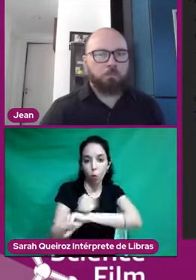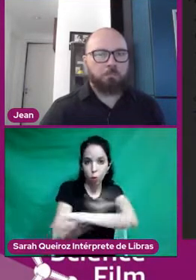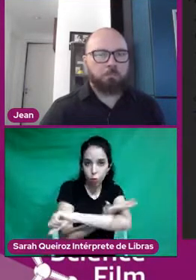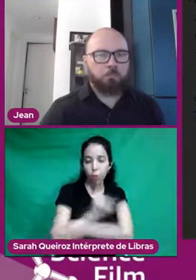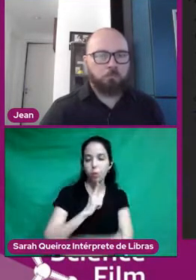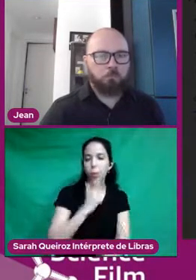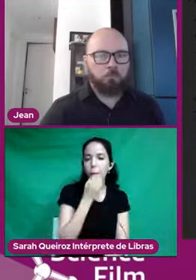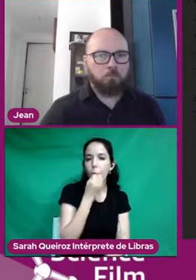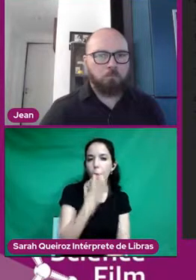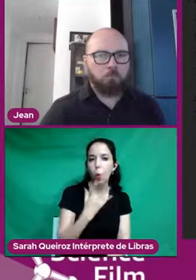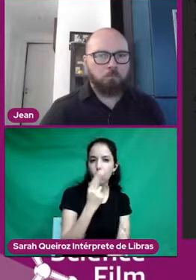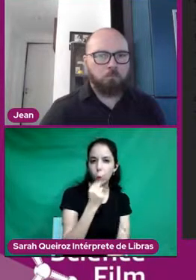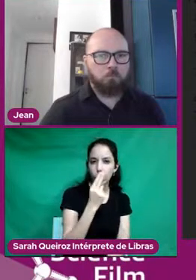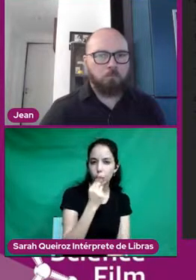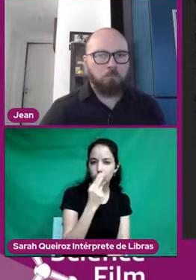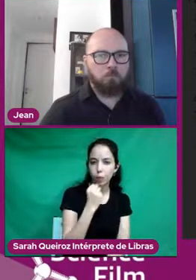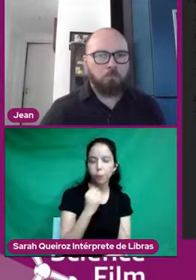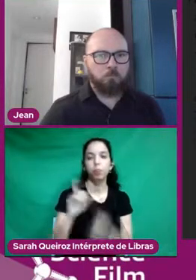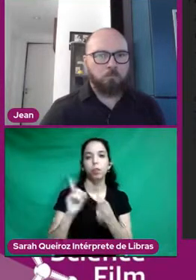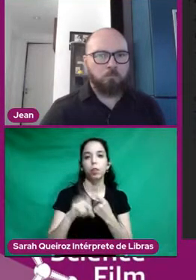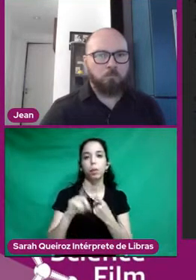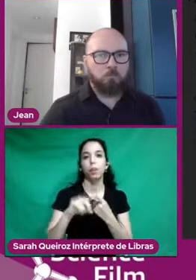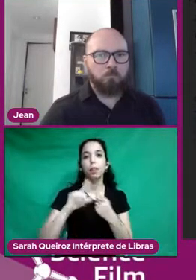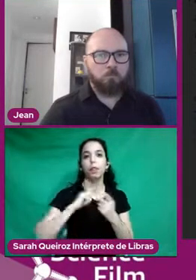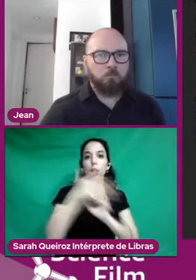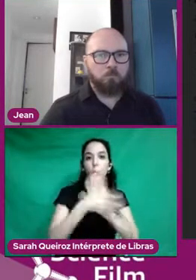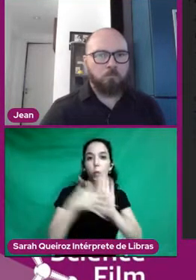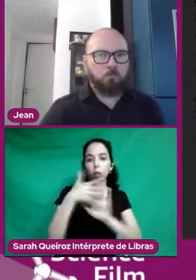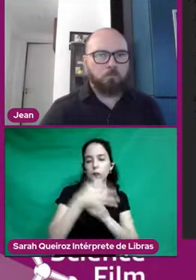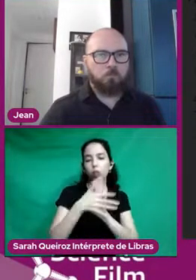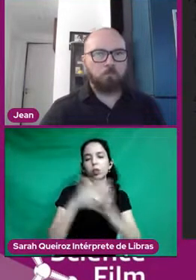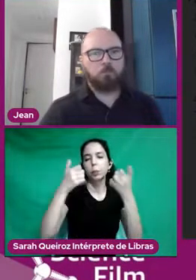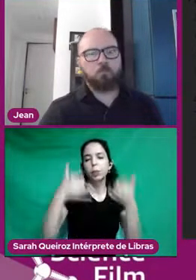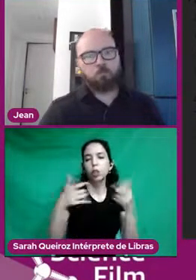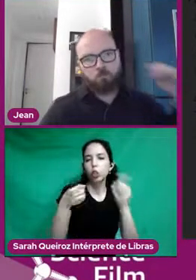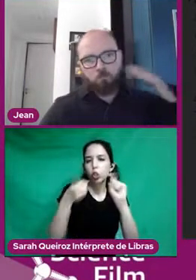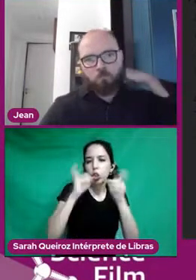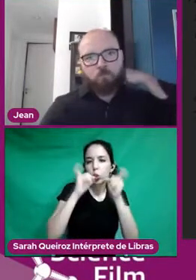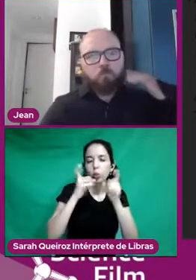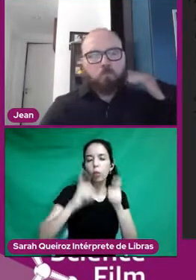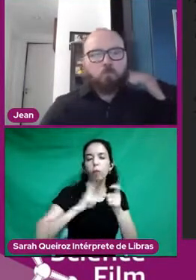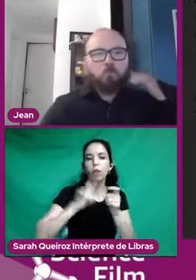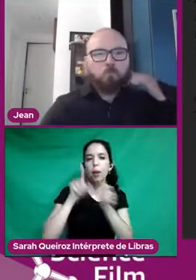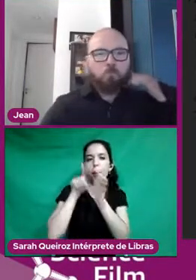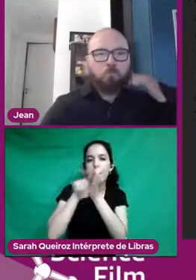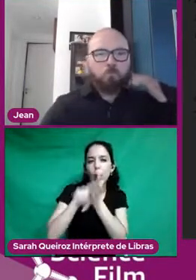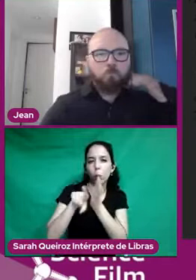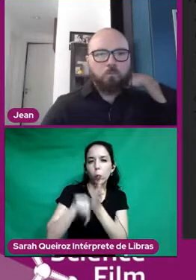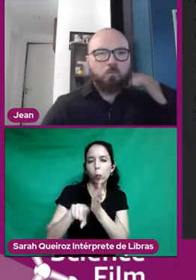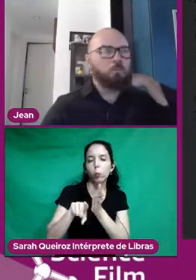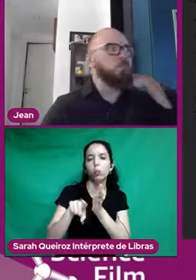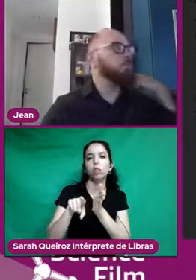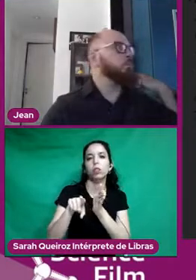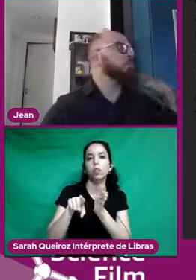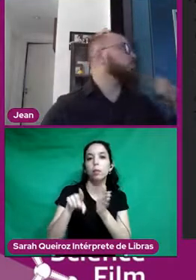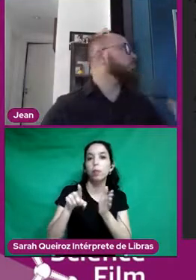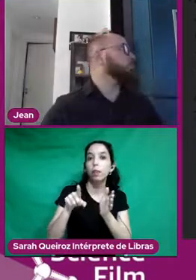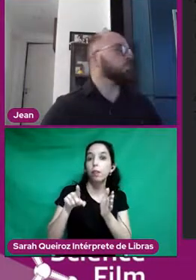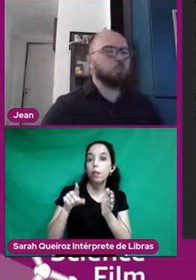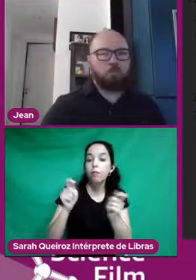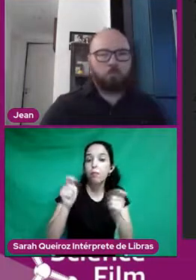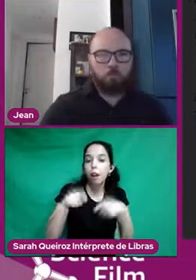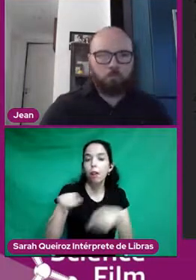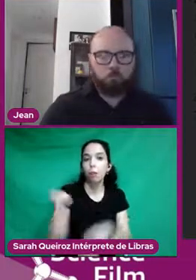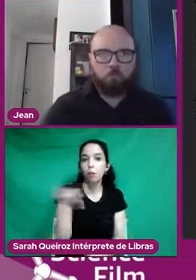a gente tem também uma parte de discussões. Onde tem algumas perguntas que os professores podem trazer em sala de aula